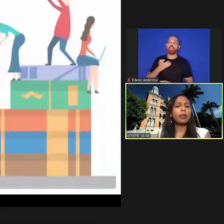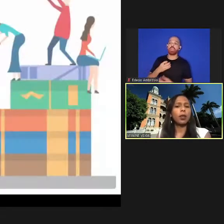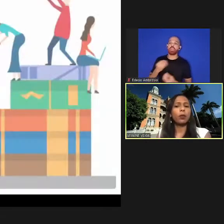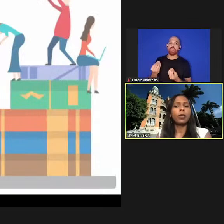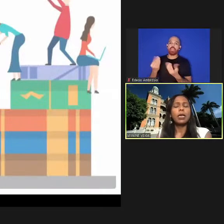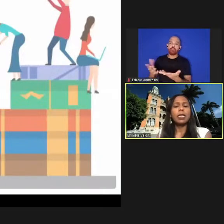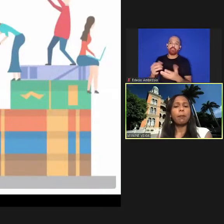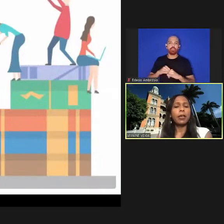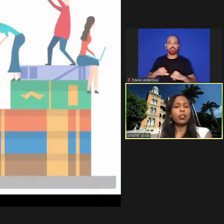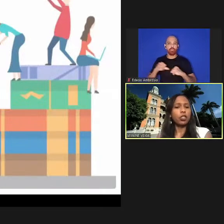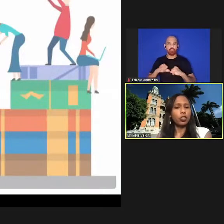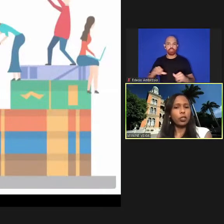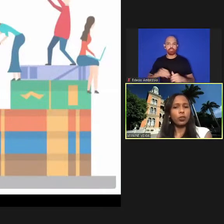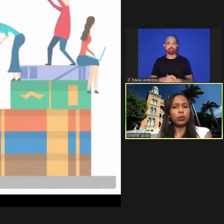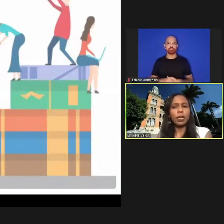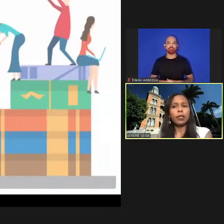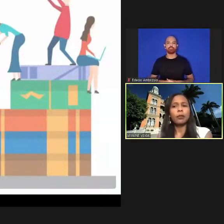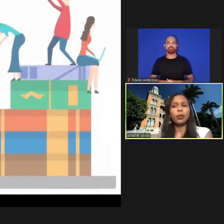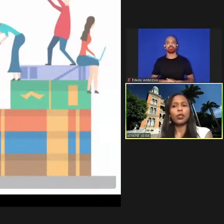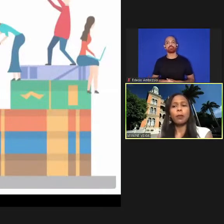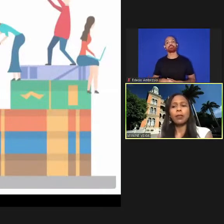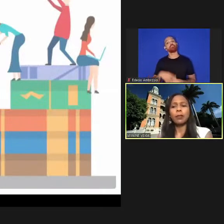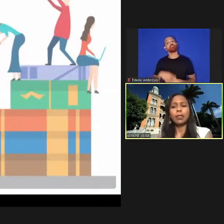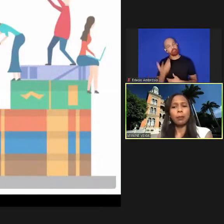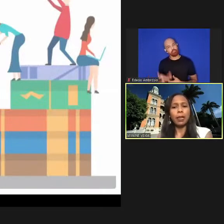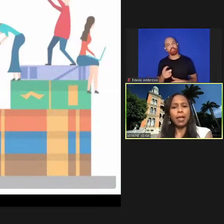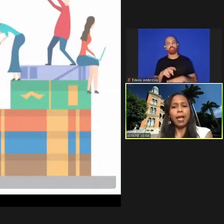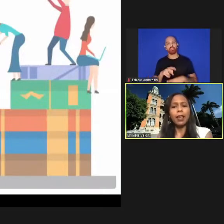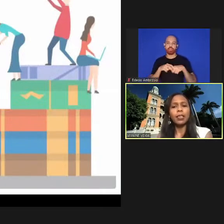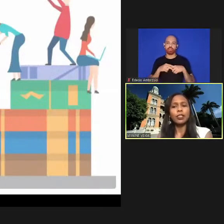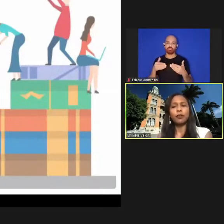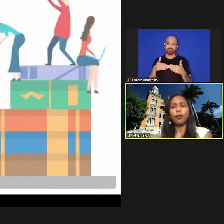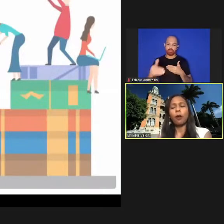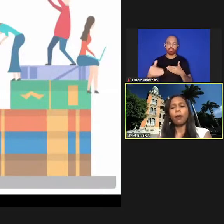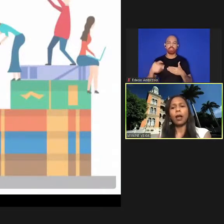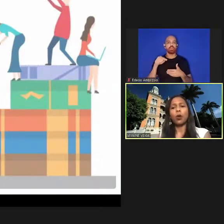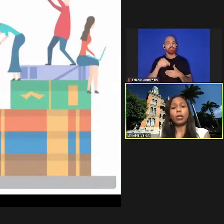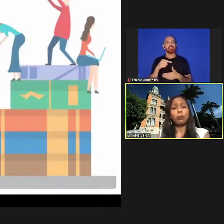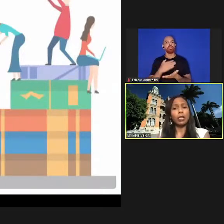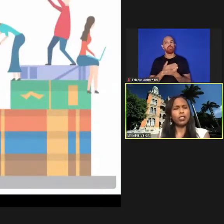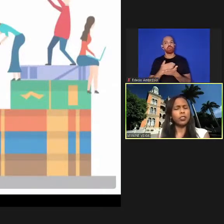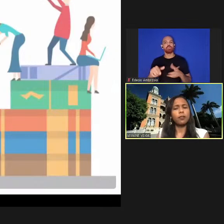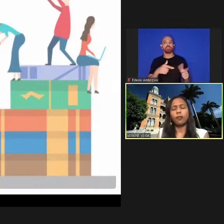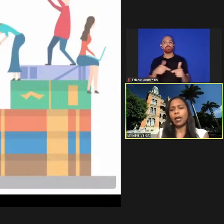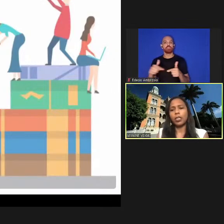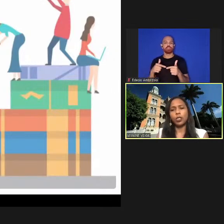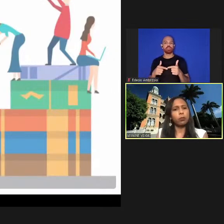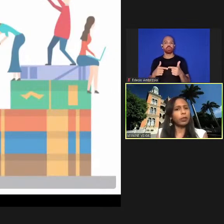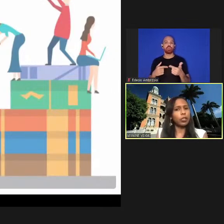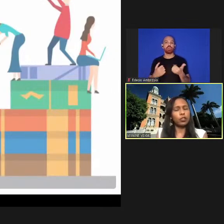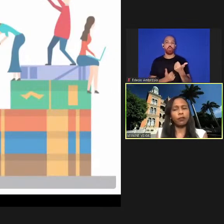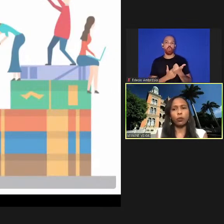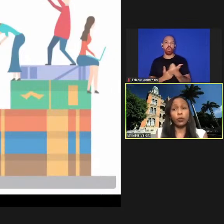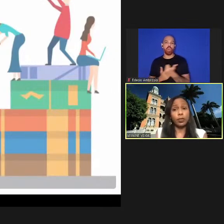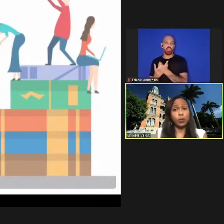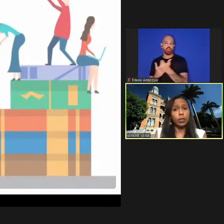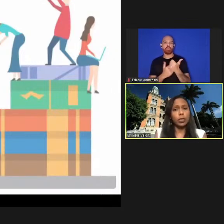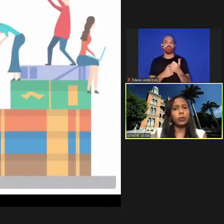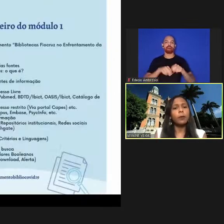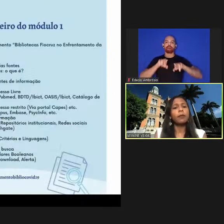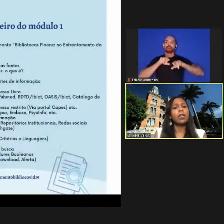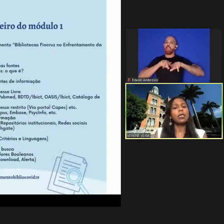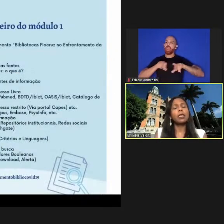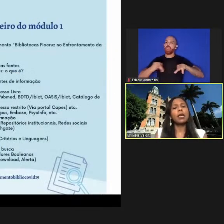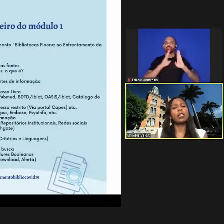informação e a partir disso nós começamos a trabalhar de forma colaborativa várias bibliotecas da Fiocruz se